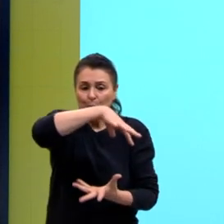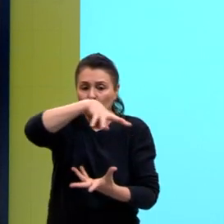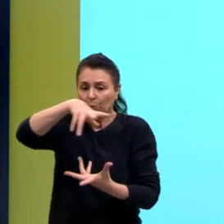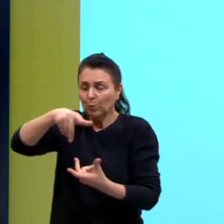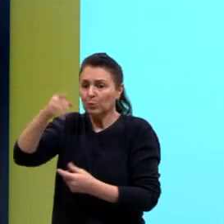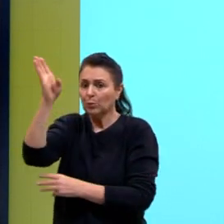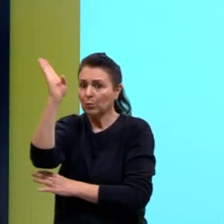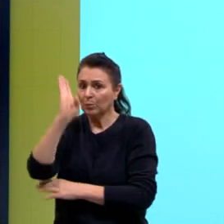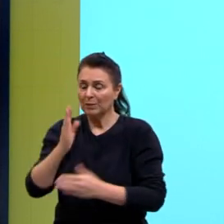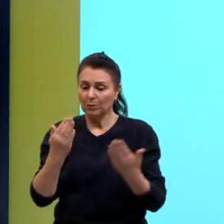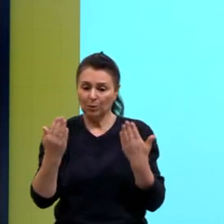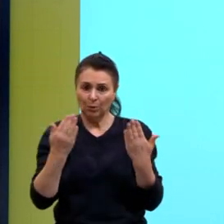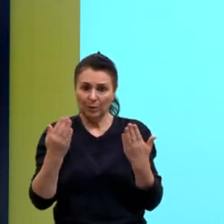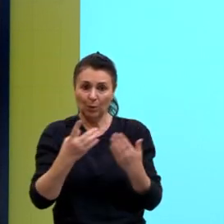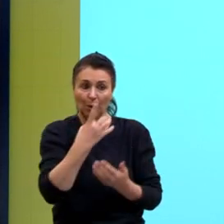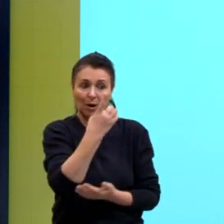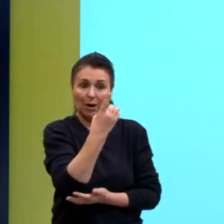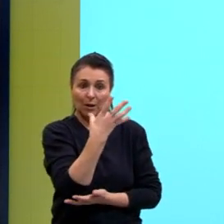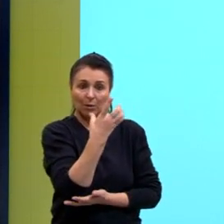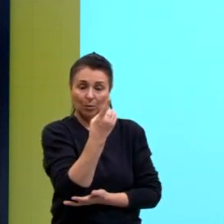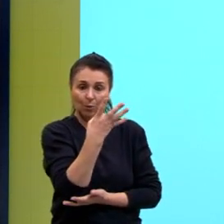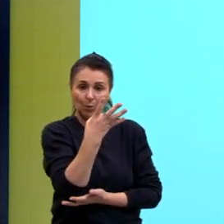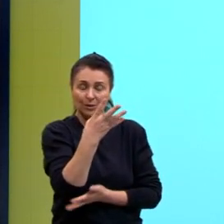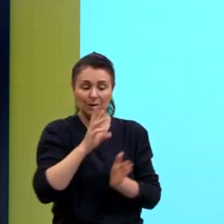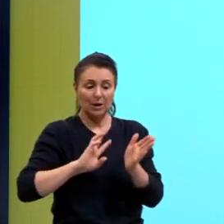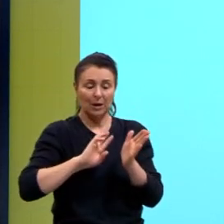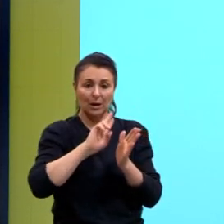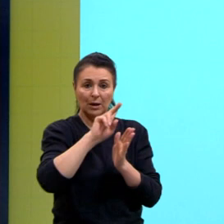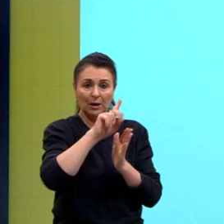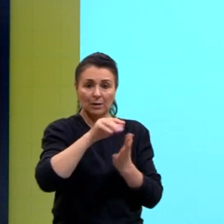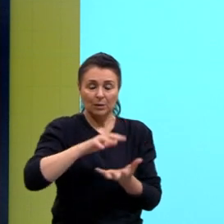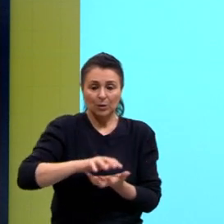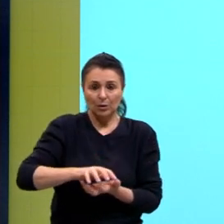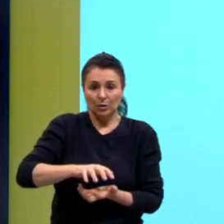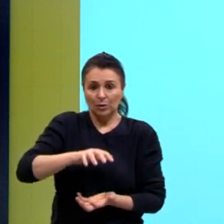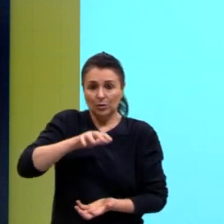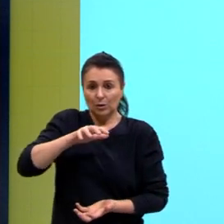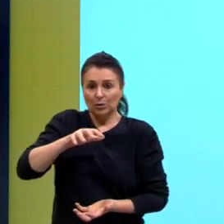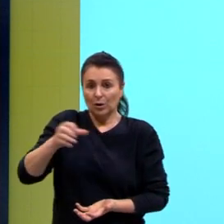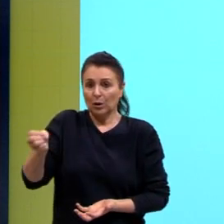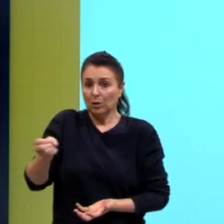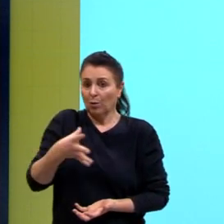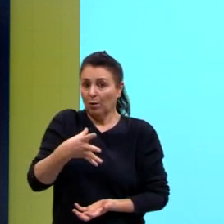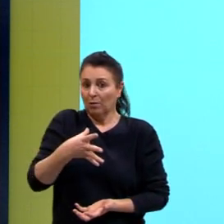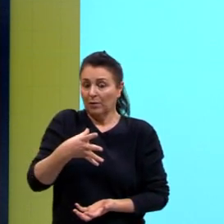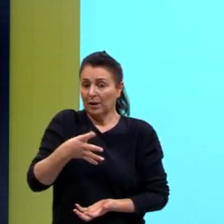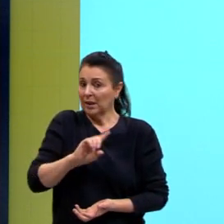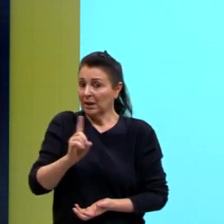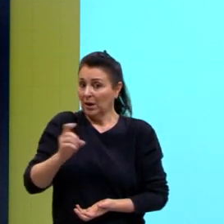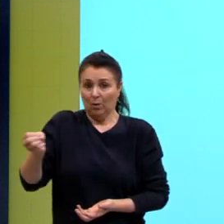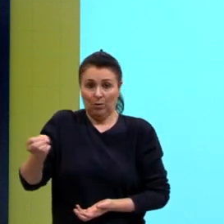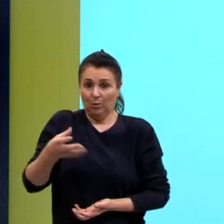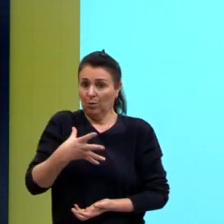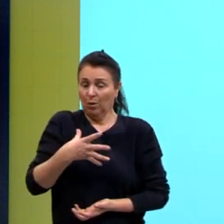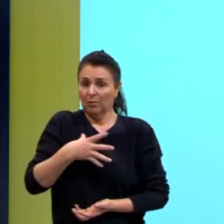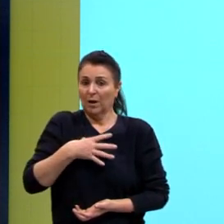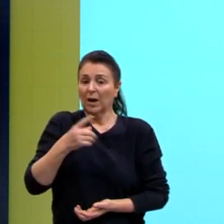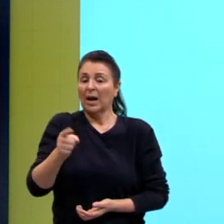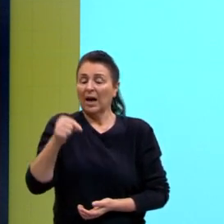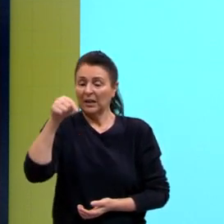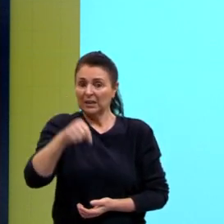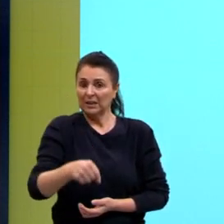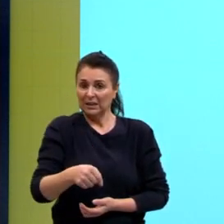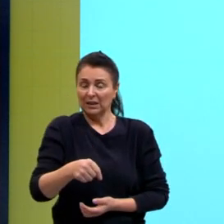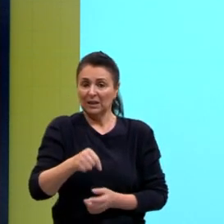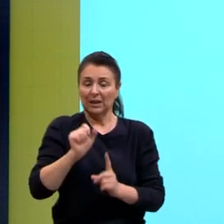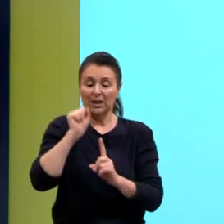que 14% é energia renováveis, a nossa chega a quase 50%, quase 45%. Então, a